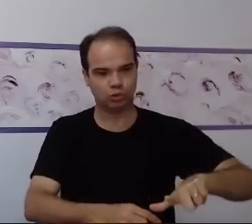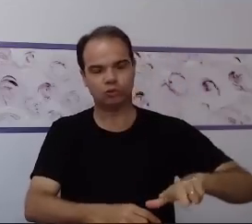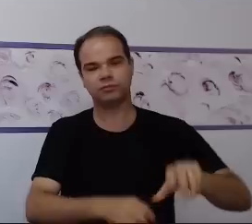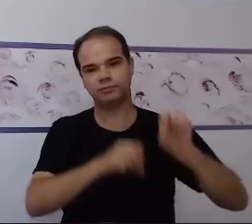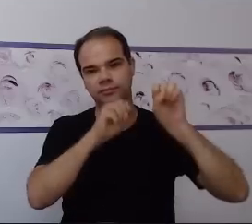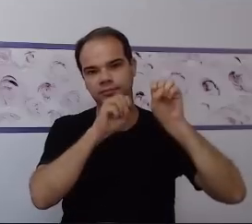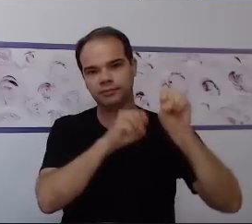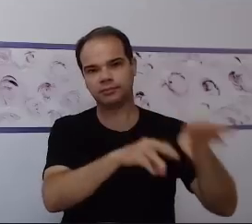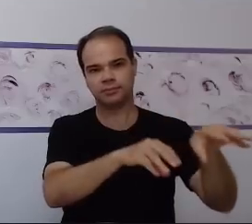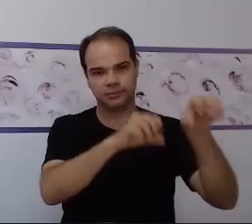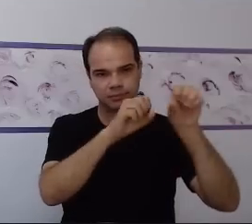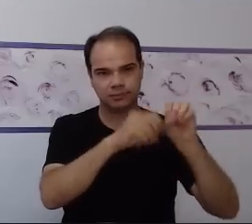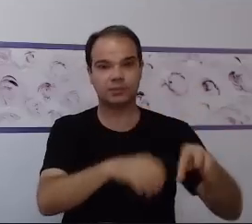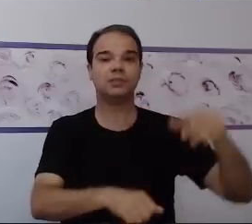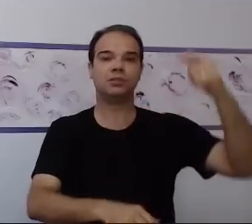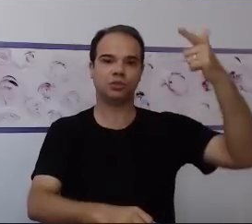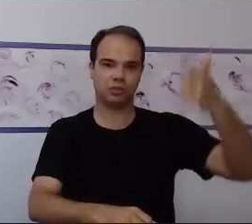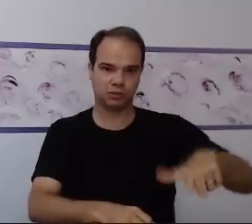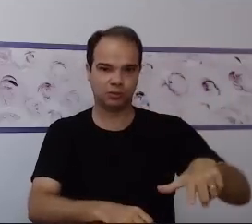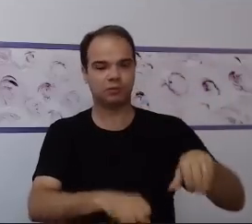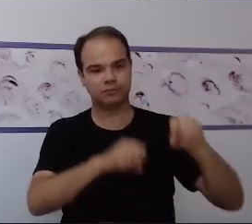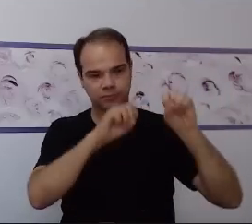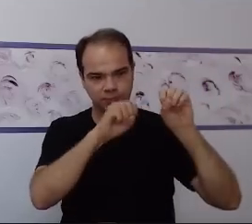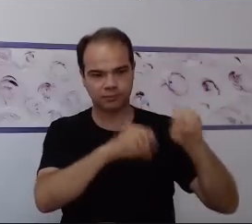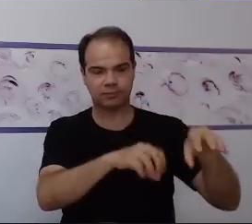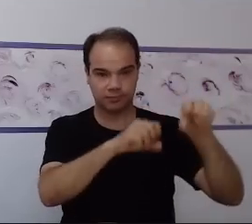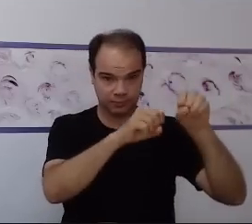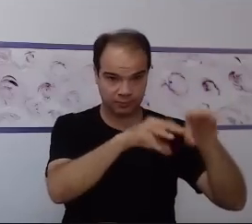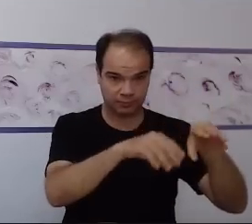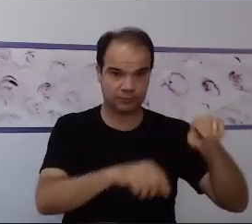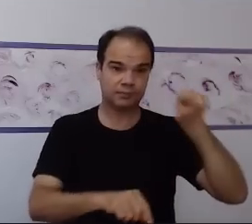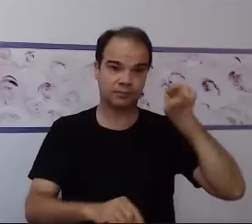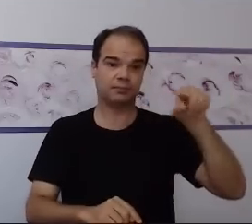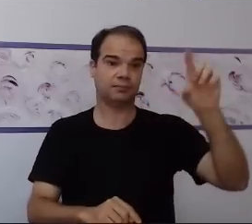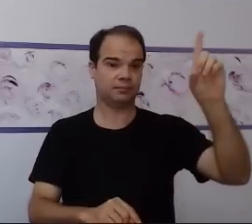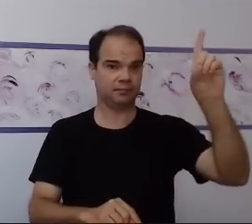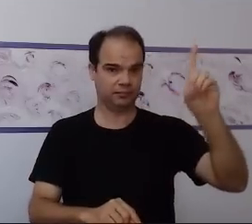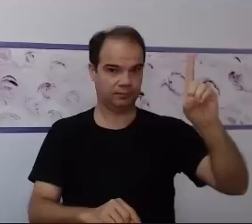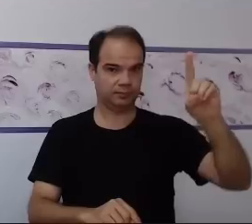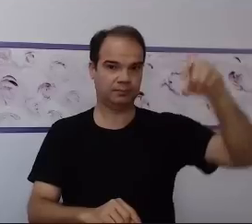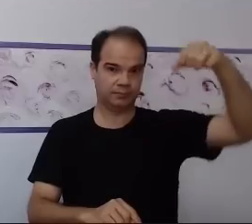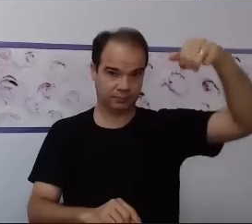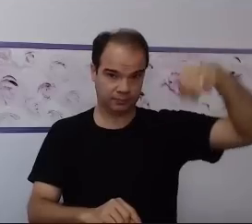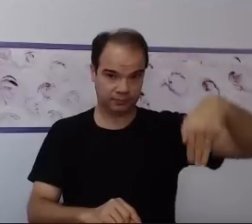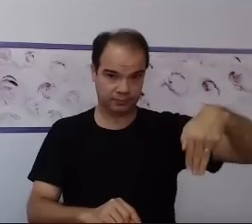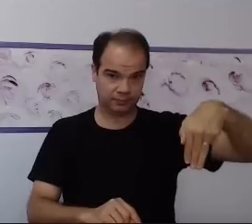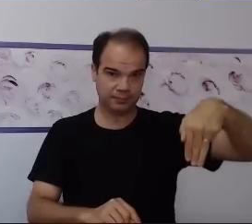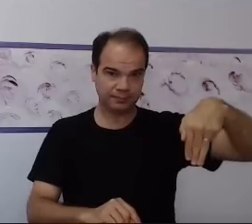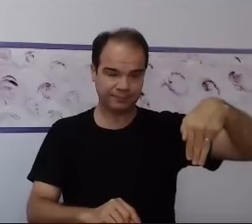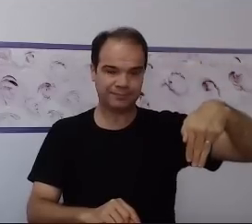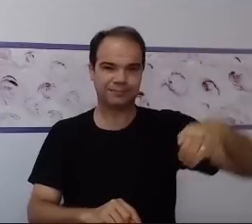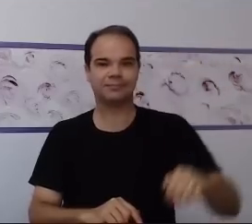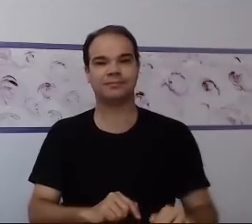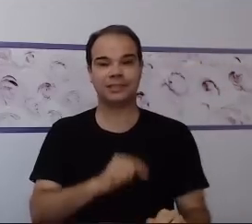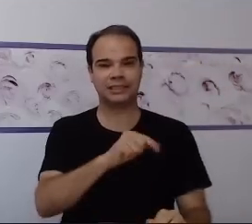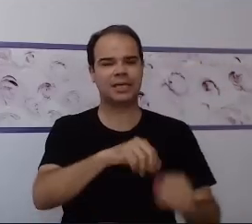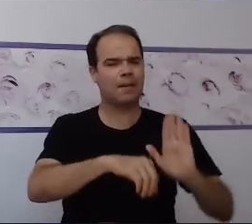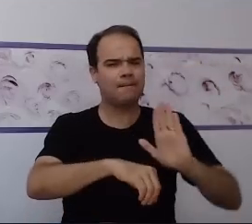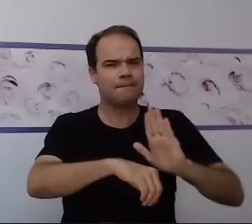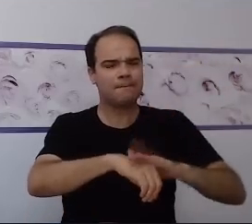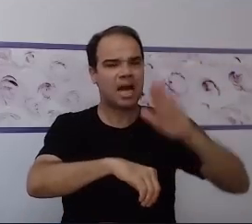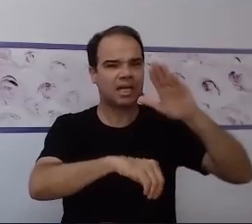a diferença é que quando se trata de deficiência intelectual, nós temos ali, com maior